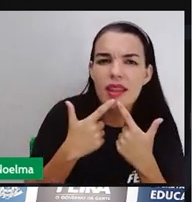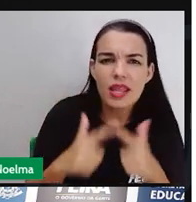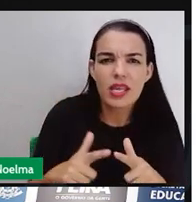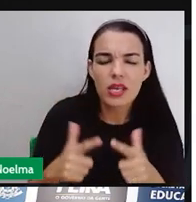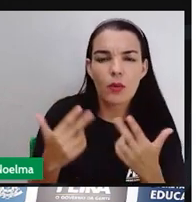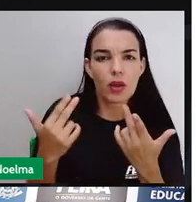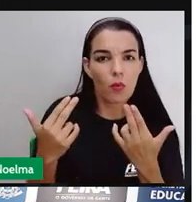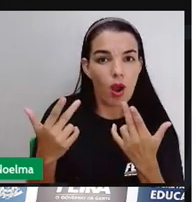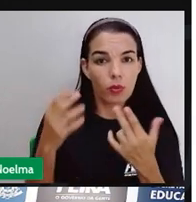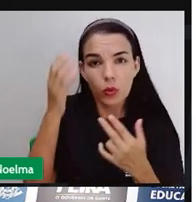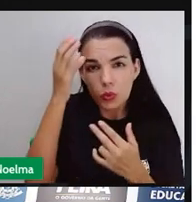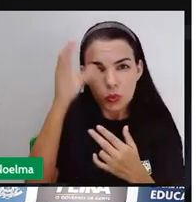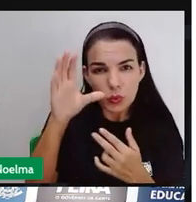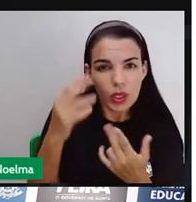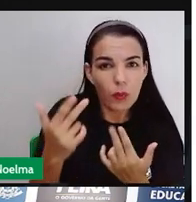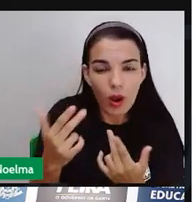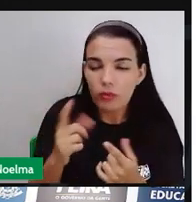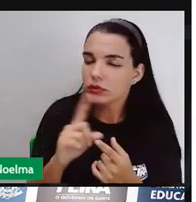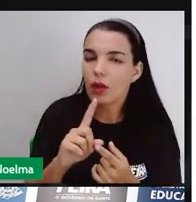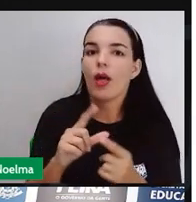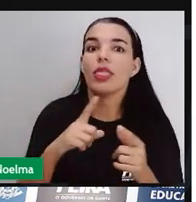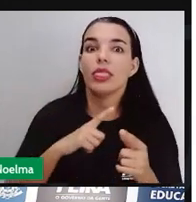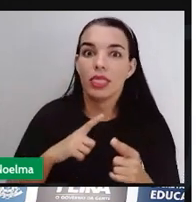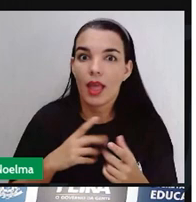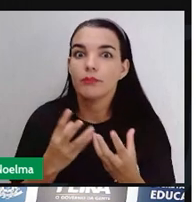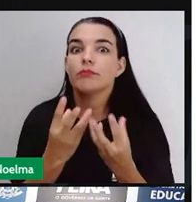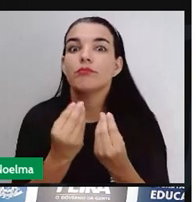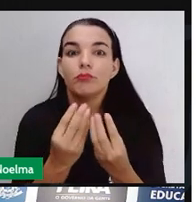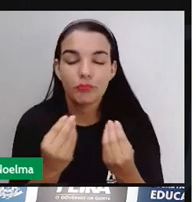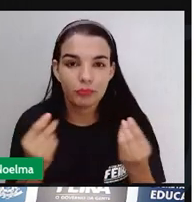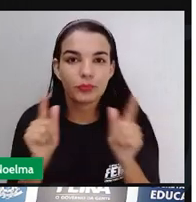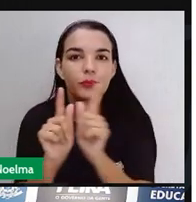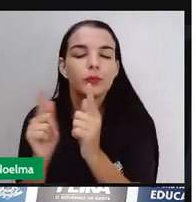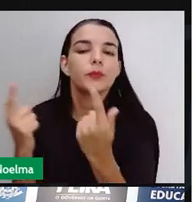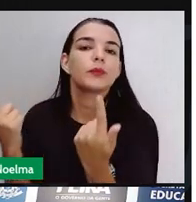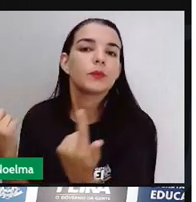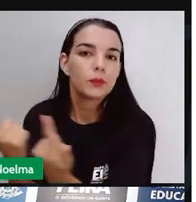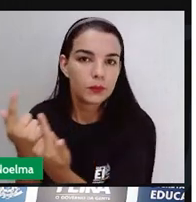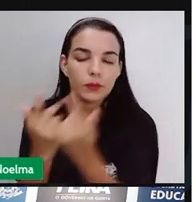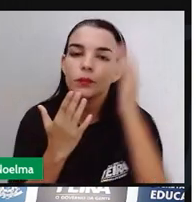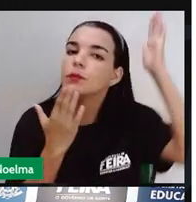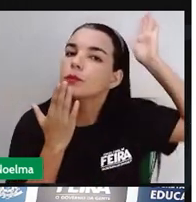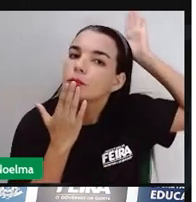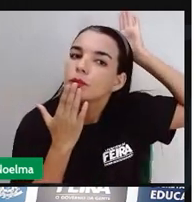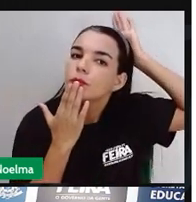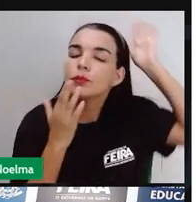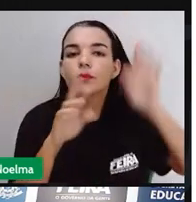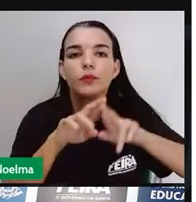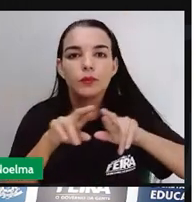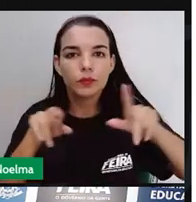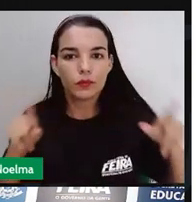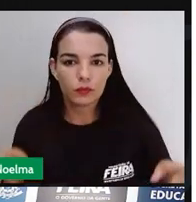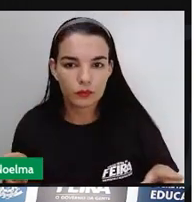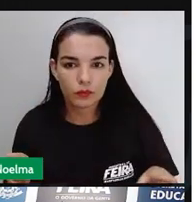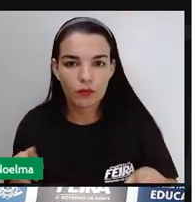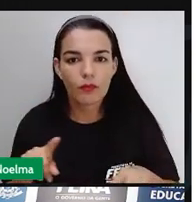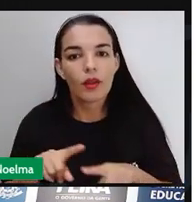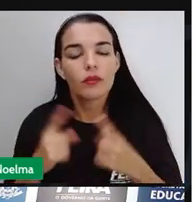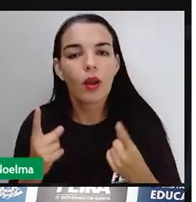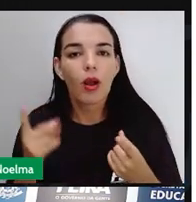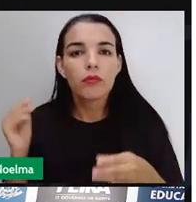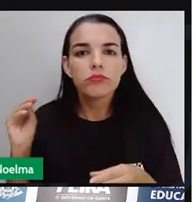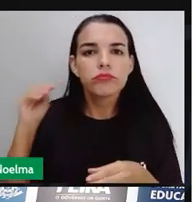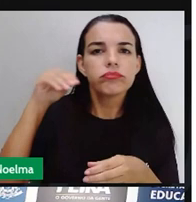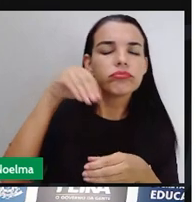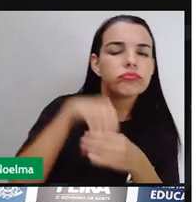com a mesma cultura. Não, existem vários povos indígenas. E, dentre esses povos,